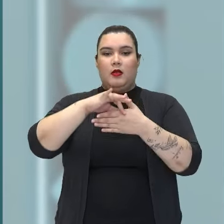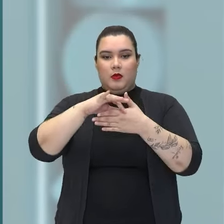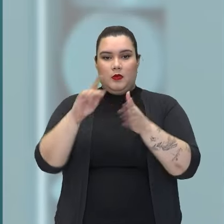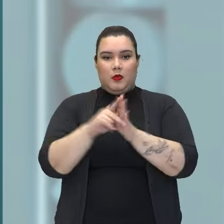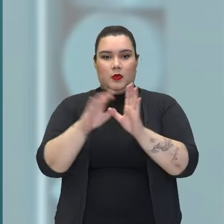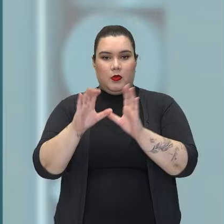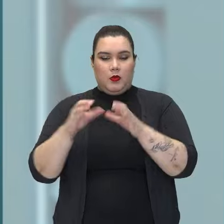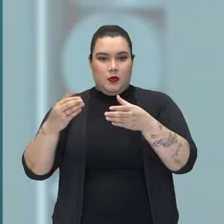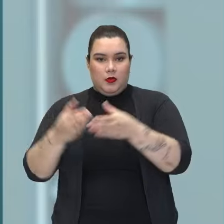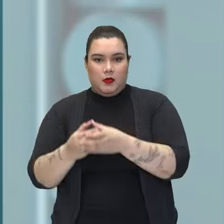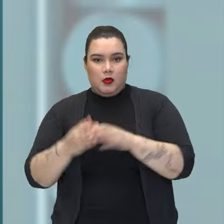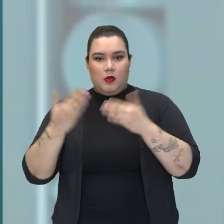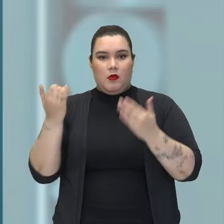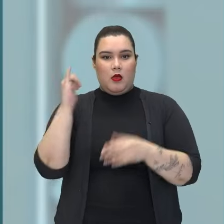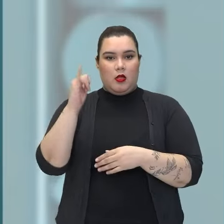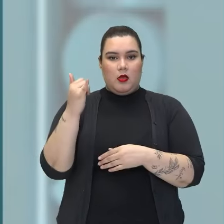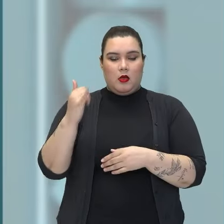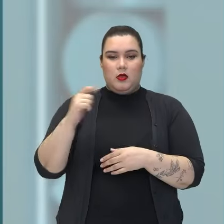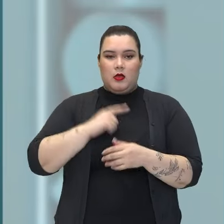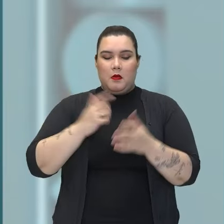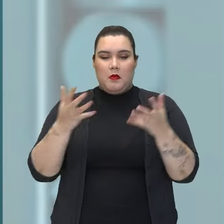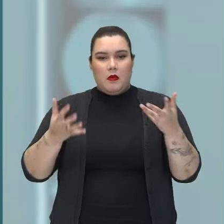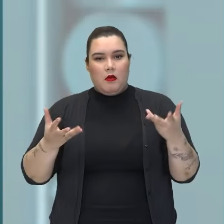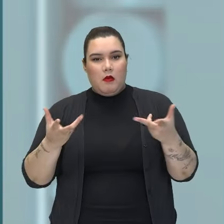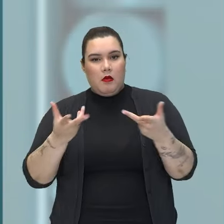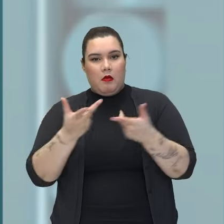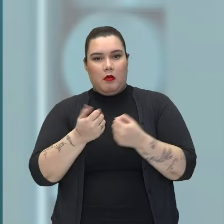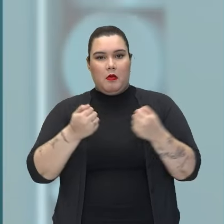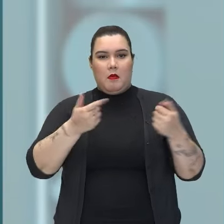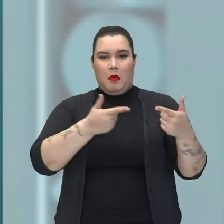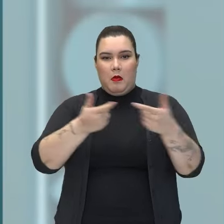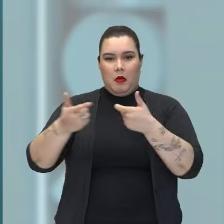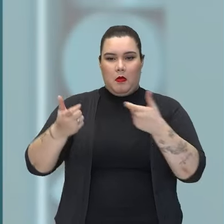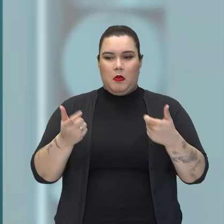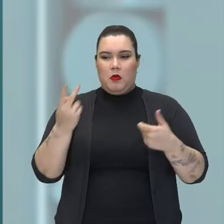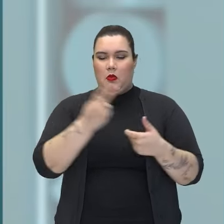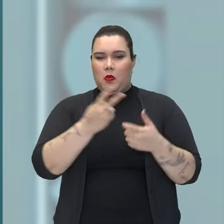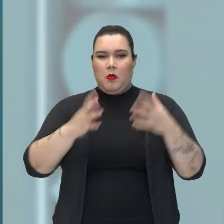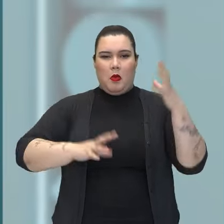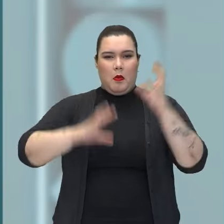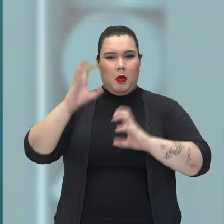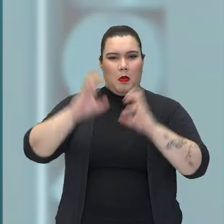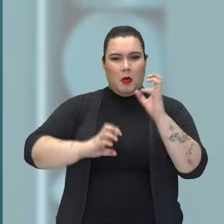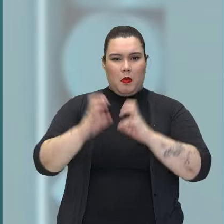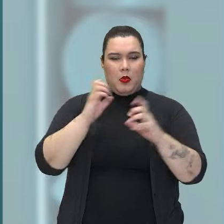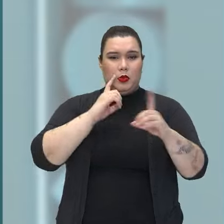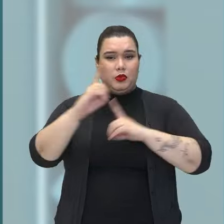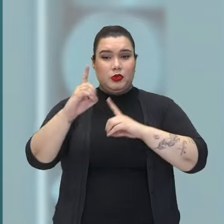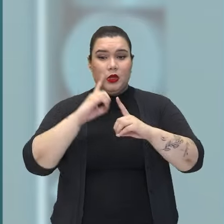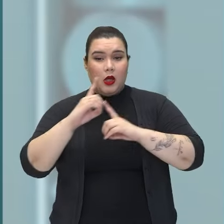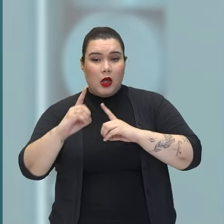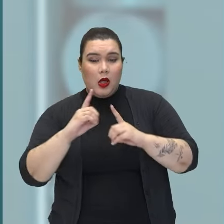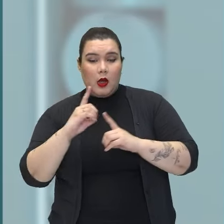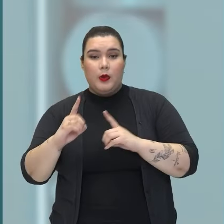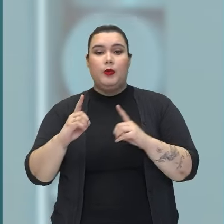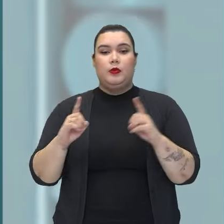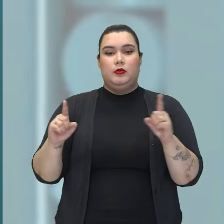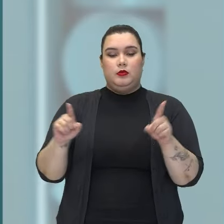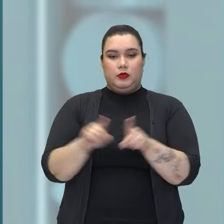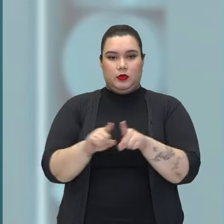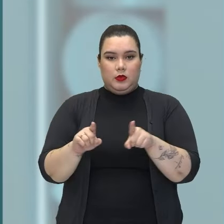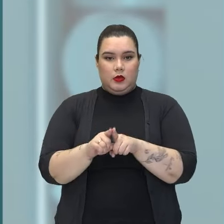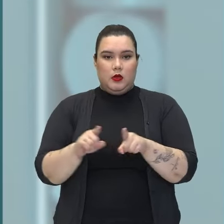claro, nós vamos ter uma narrativa grandiosa dessa disputa, dos dois brigando, o diálogo, e claro,